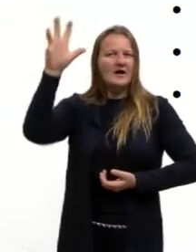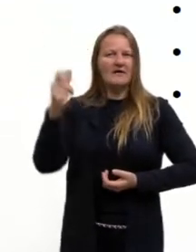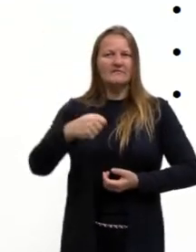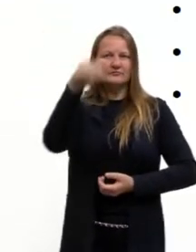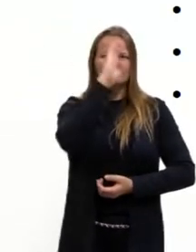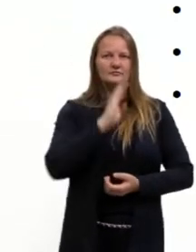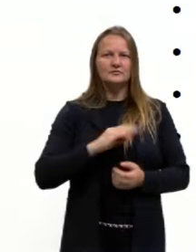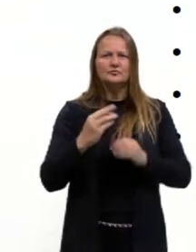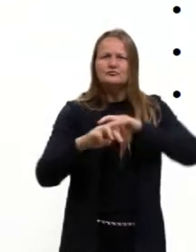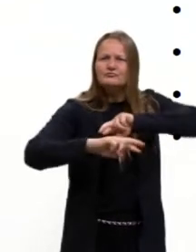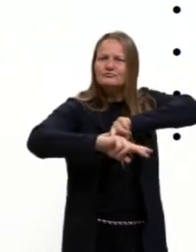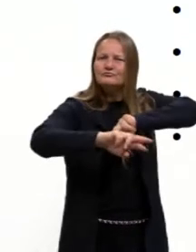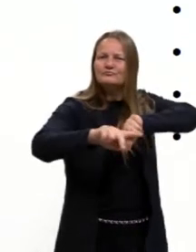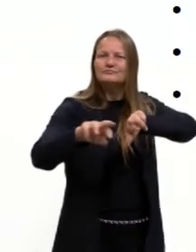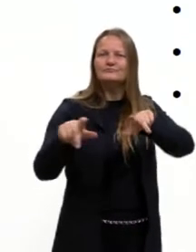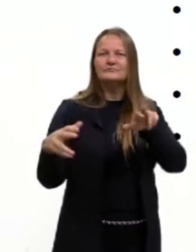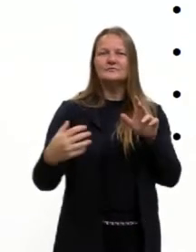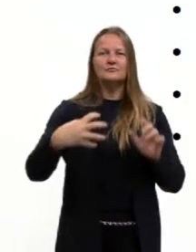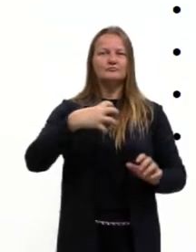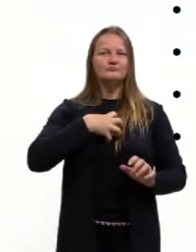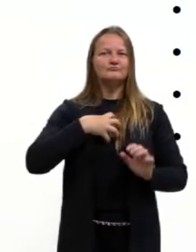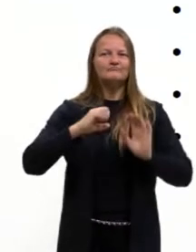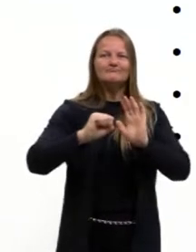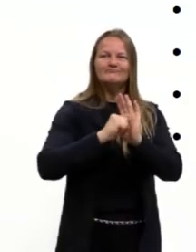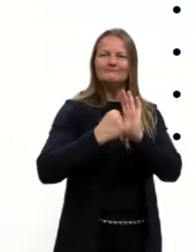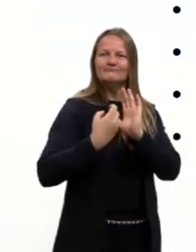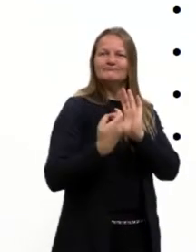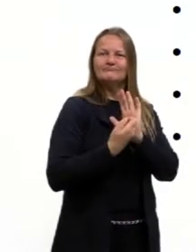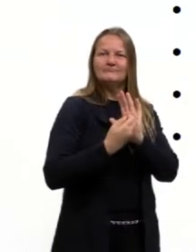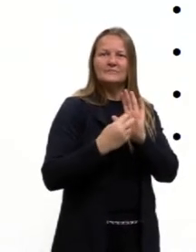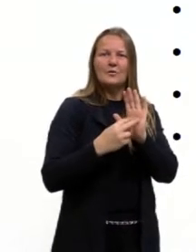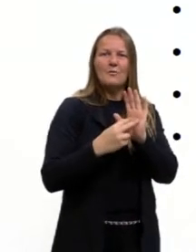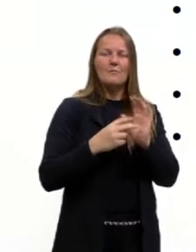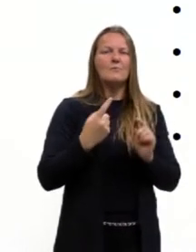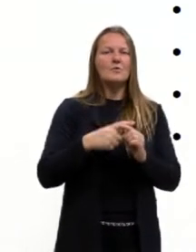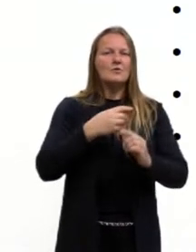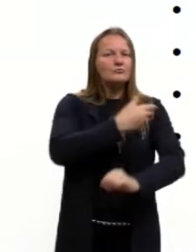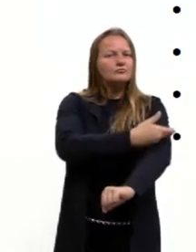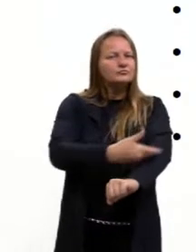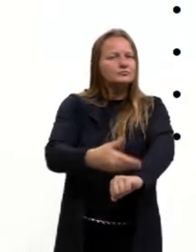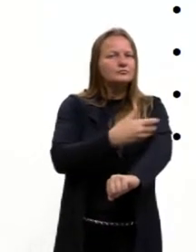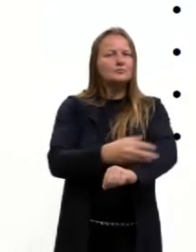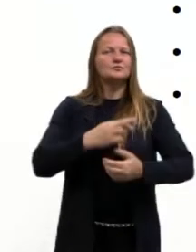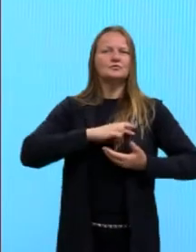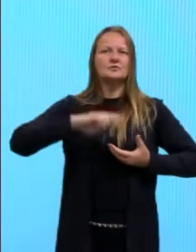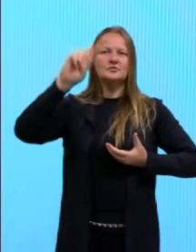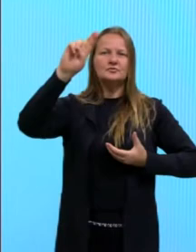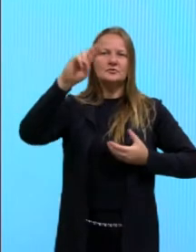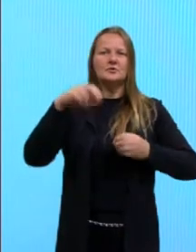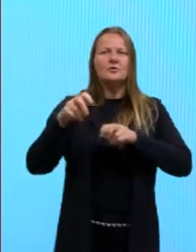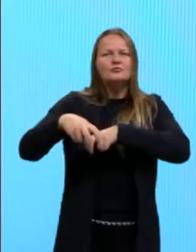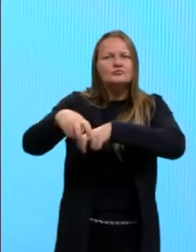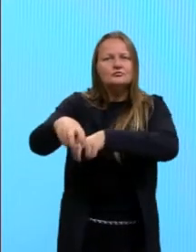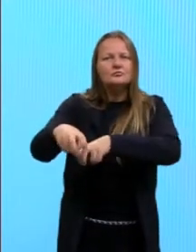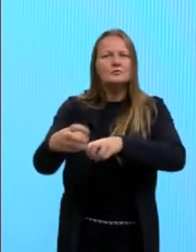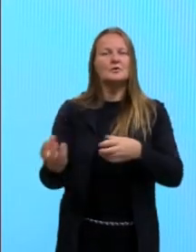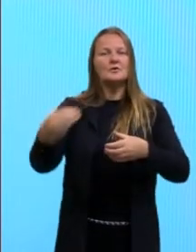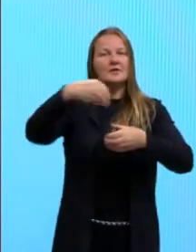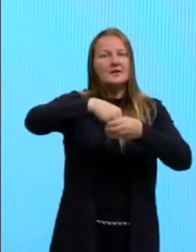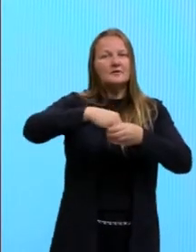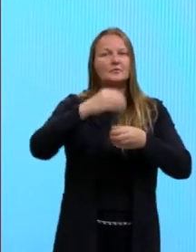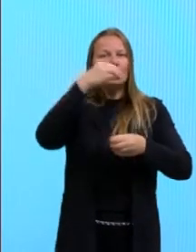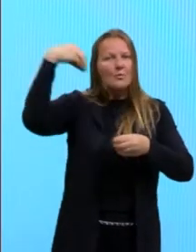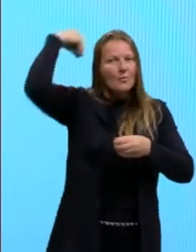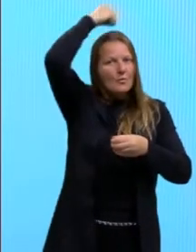em diversos sentidos. Ele mostra também a questão do costume, da religiosidade, da agricultura. Então, a